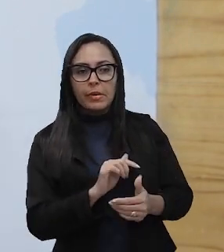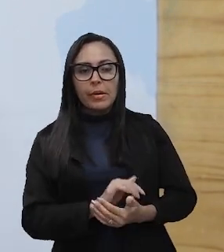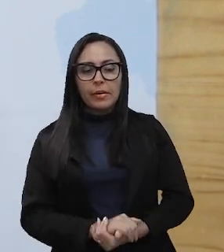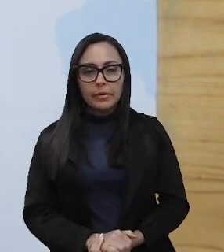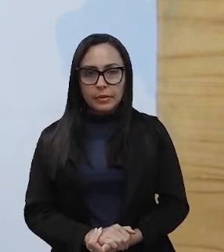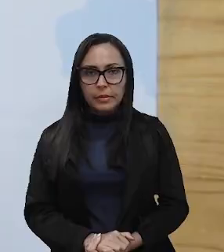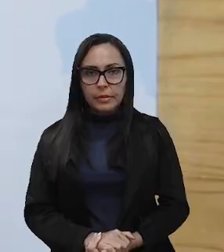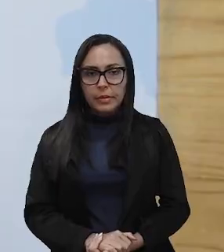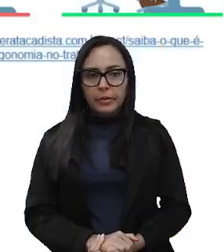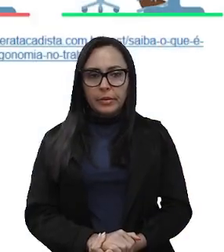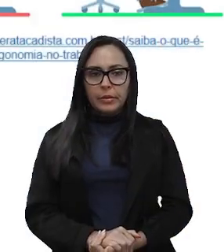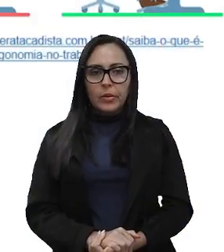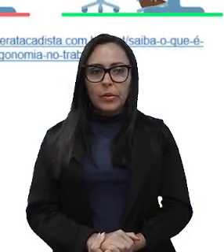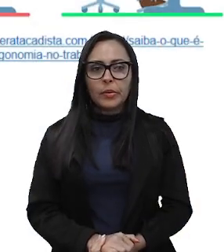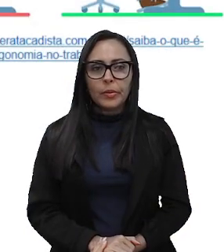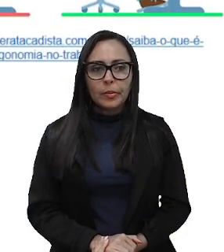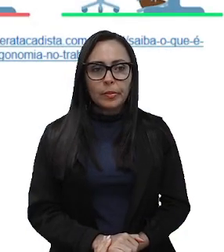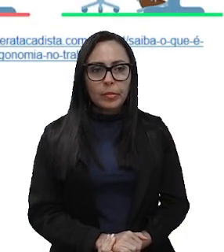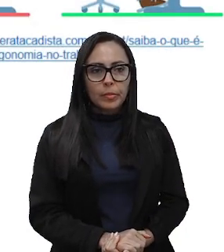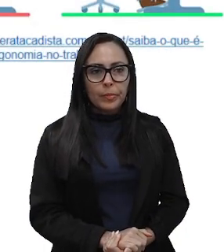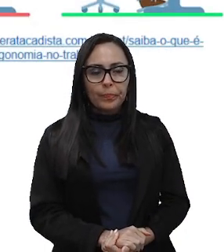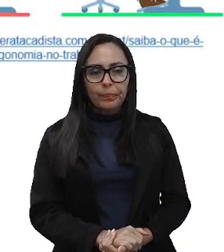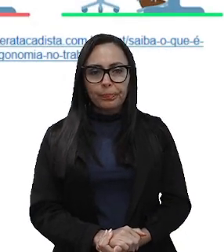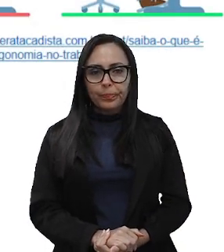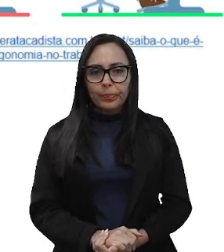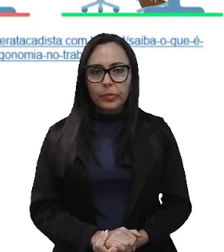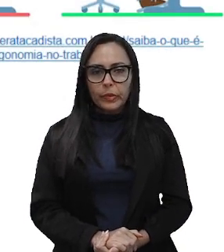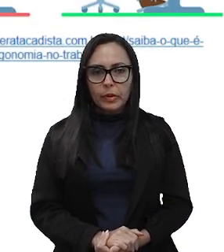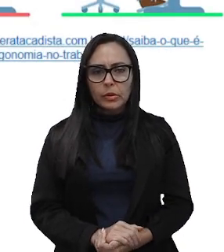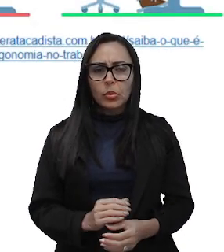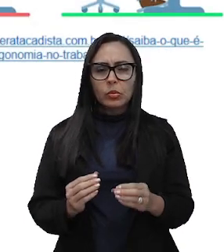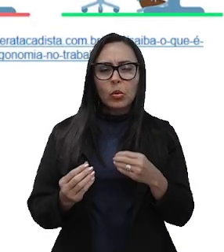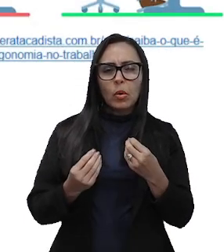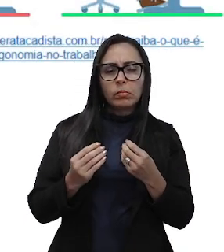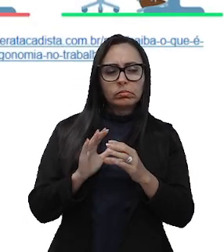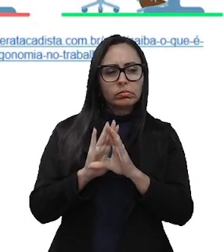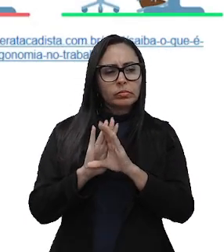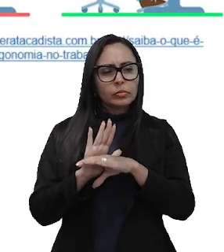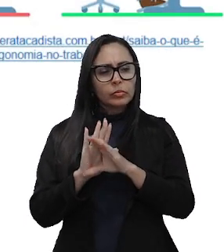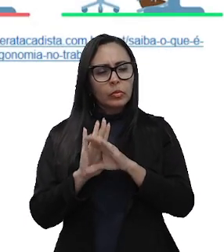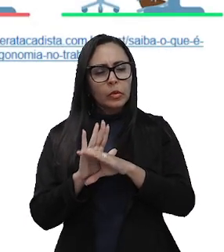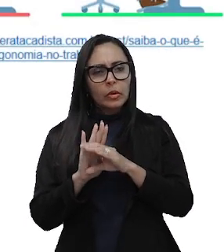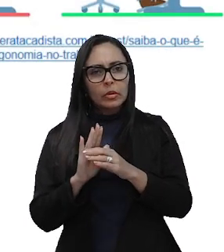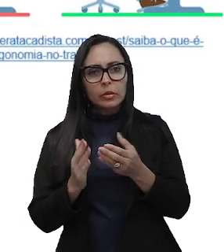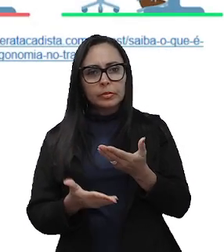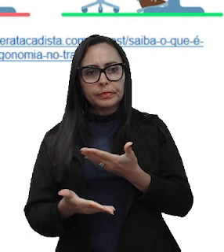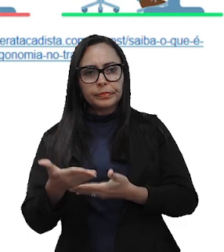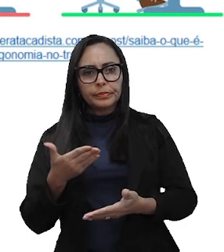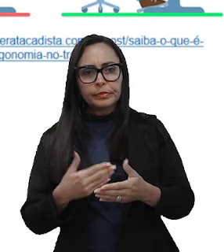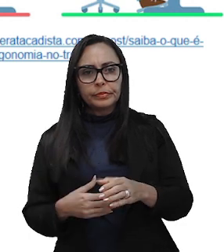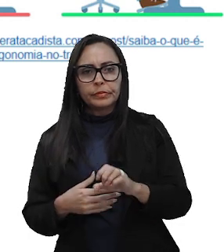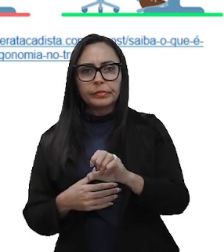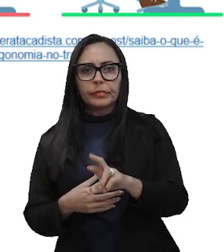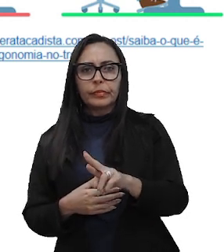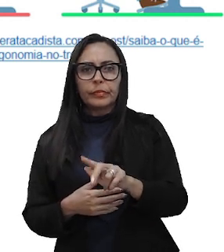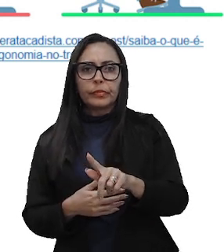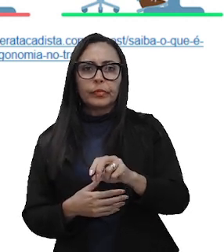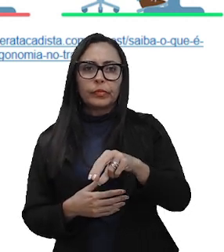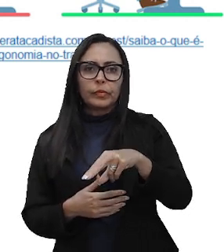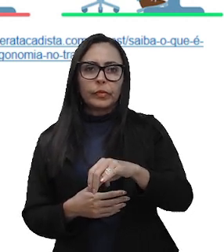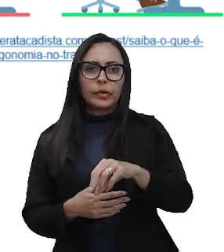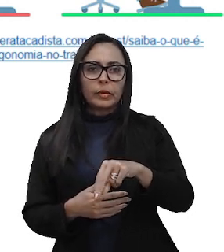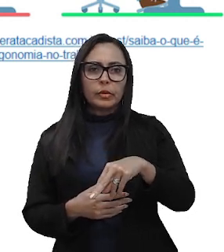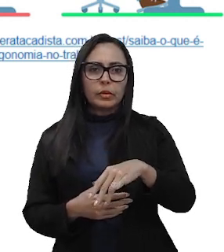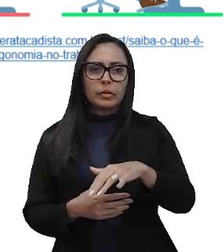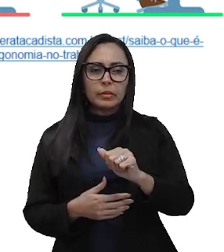Então, vamos iniciar nossa aula. Qual o conceito relacionado à Ergonomia? A origem da